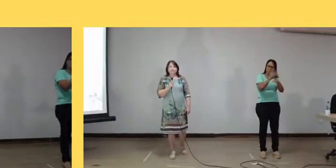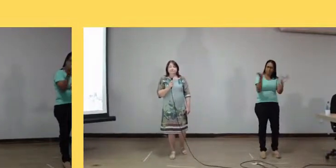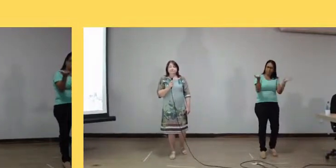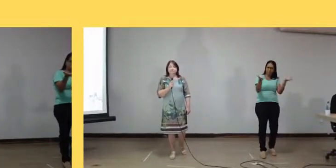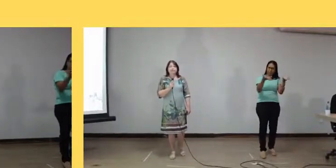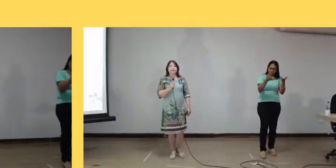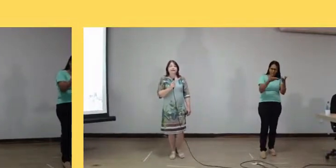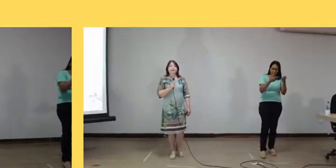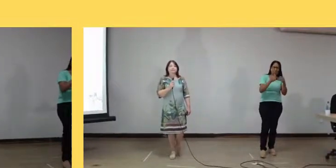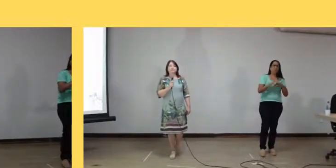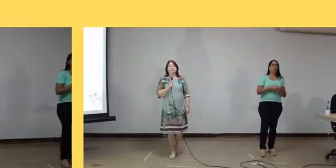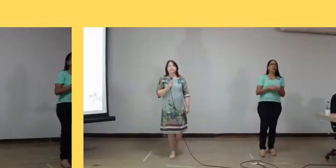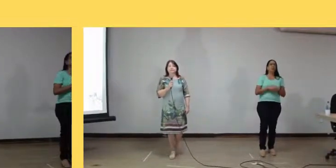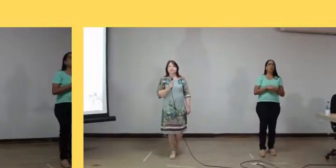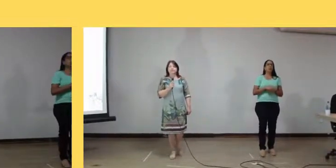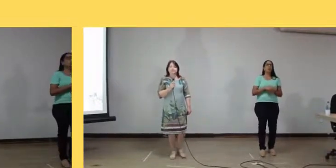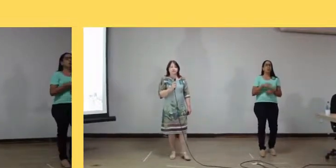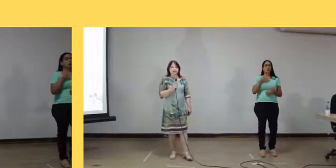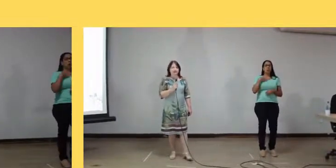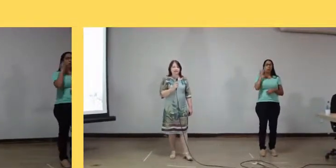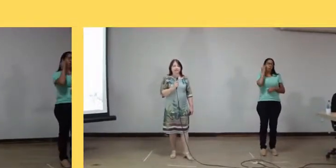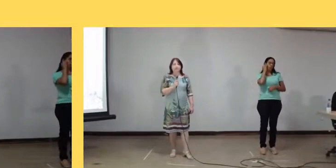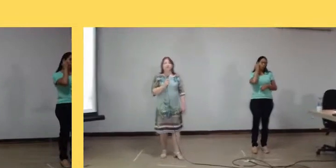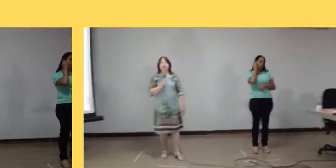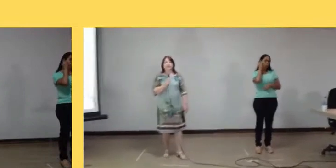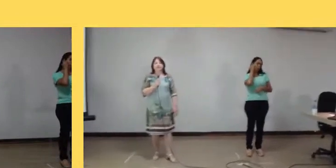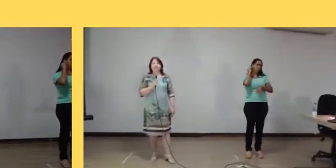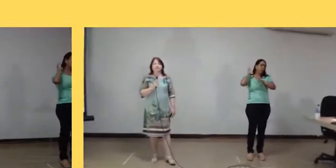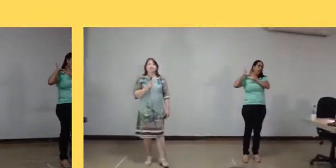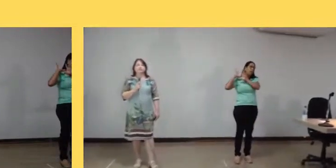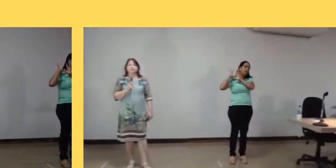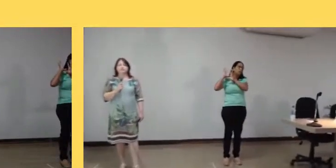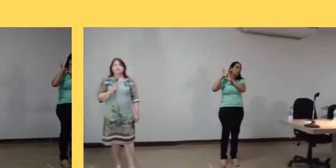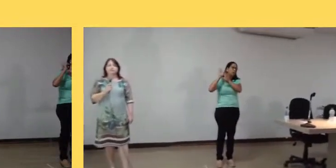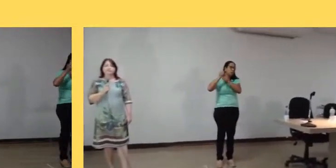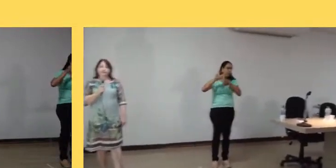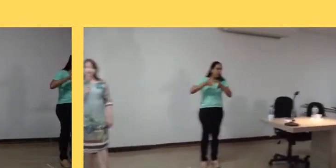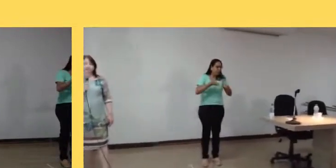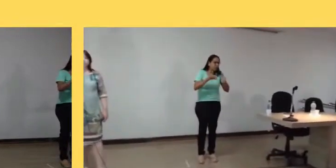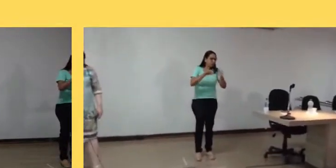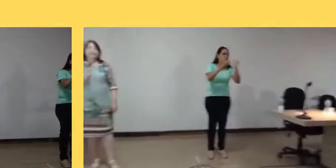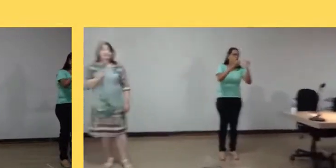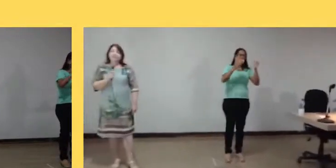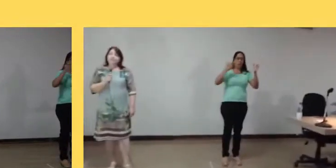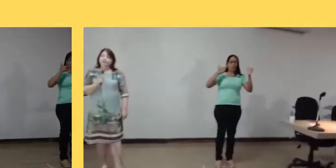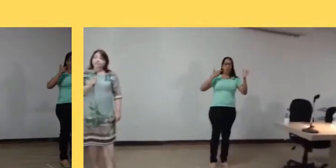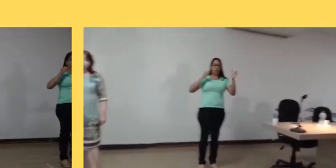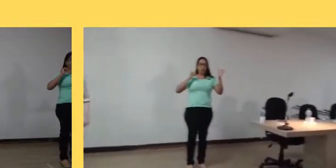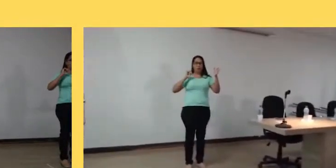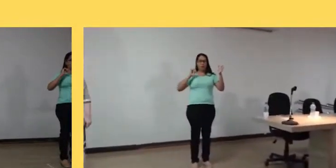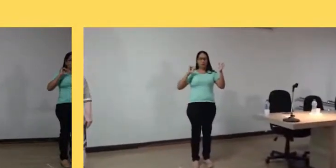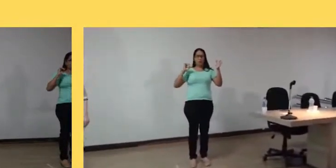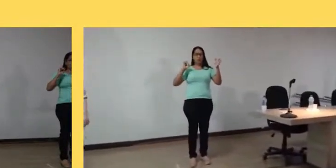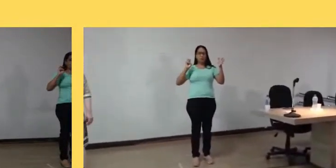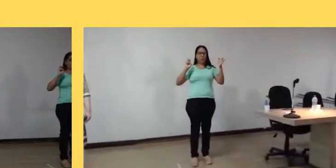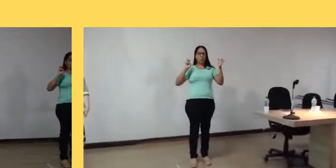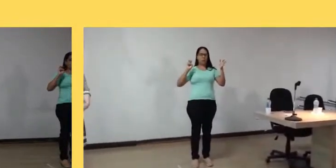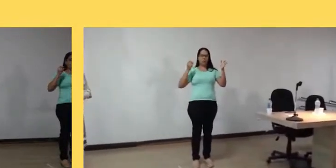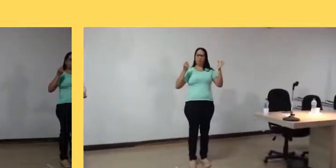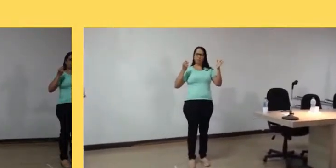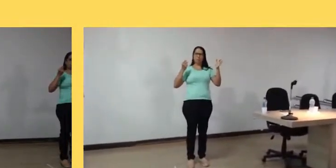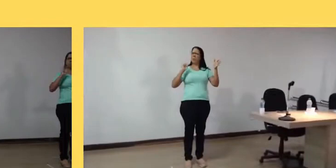E vou contar então um pouco para vocês hoje dessa trajetória que eu tenho desde 2005, que não é há muito tempo,